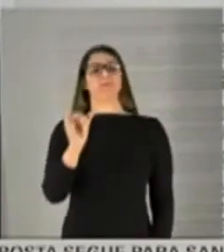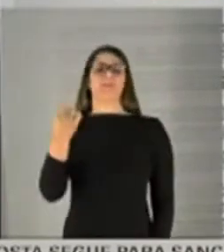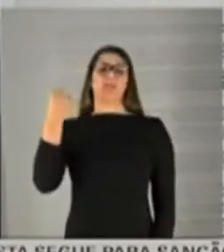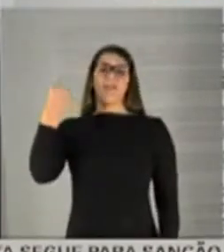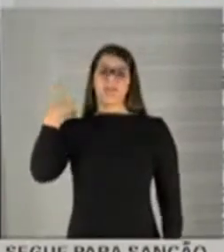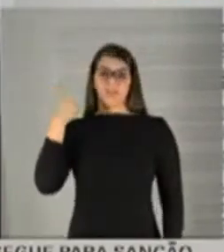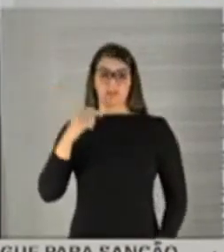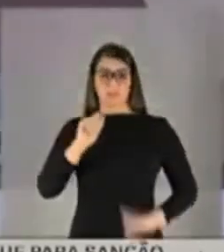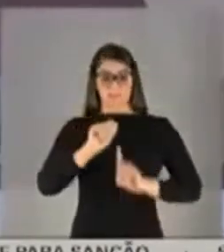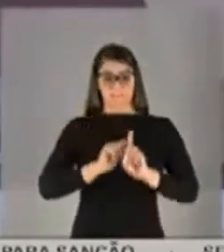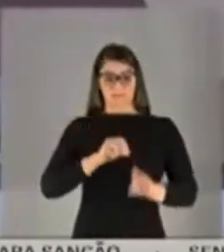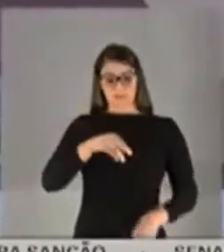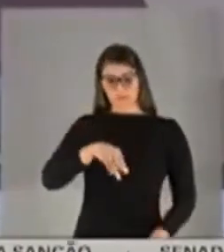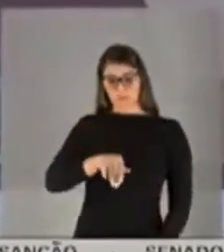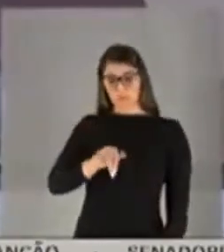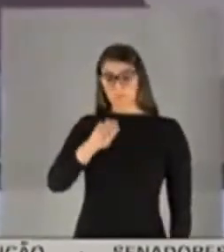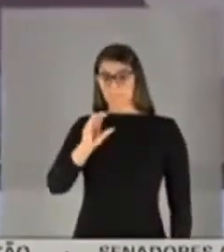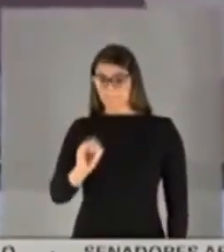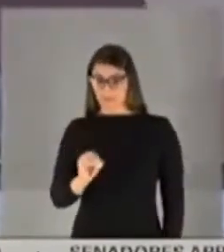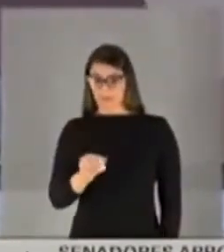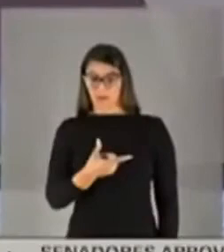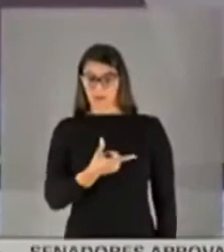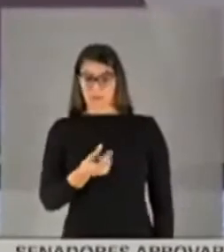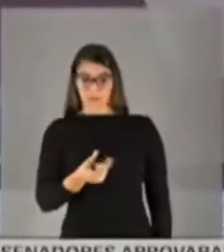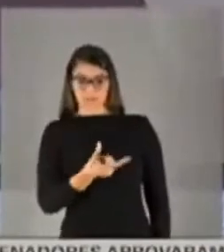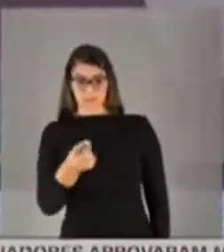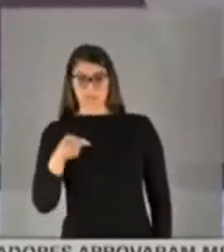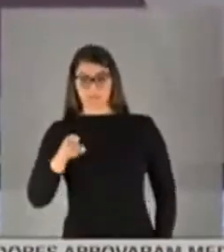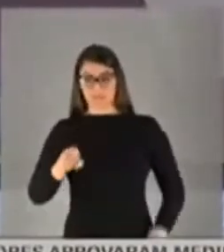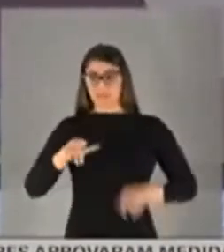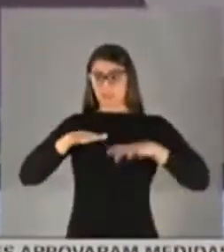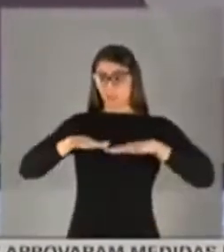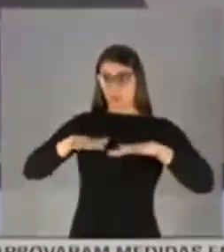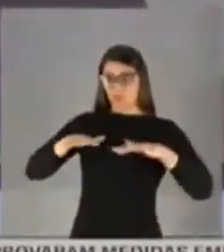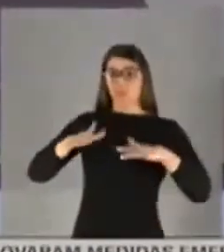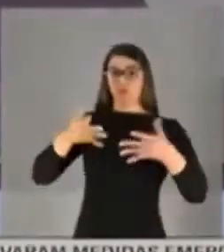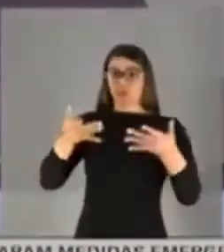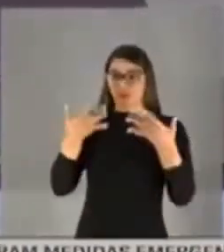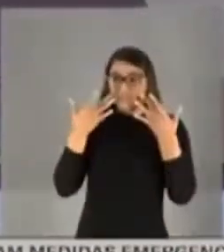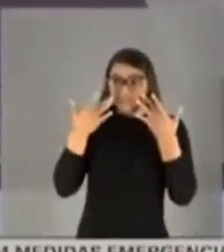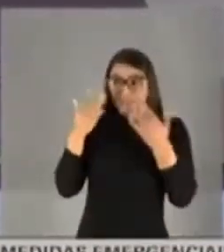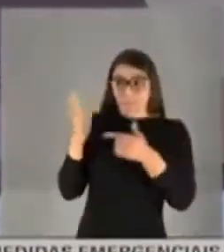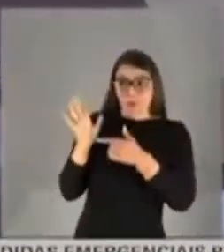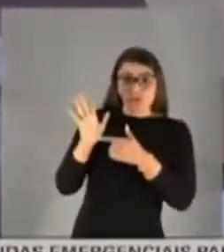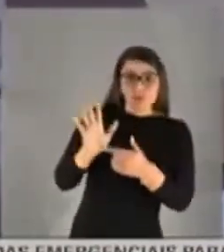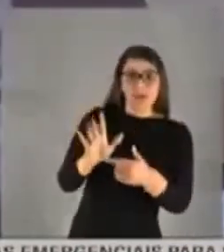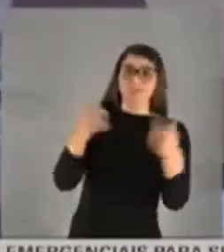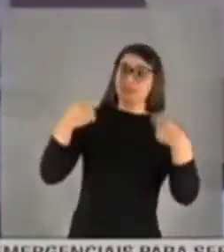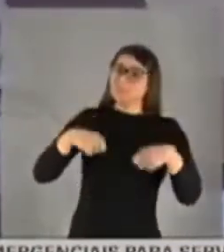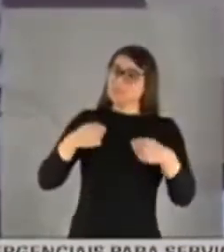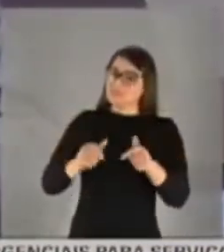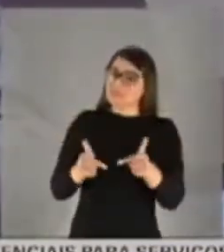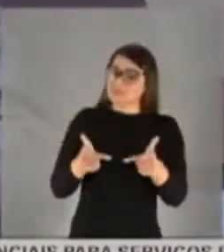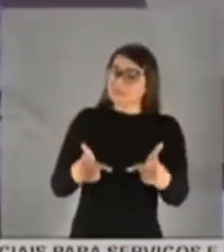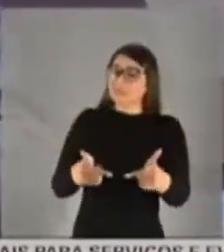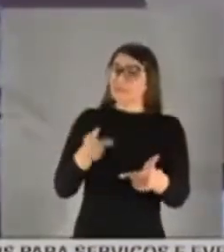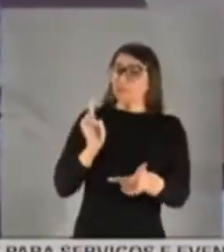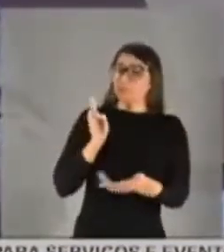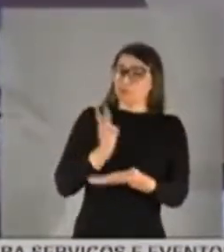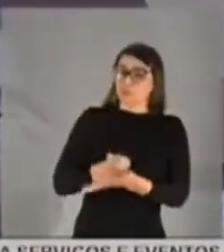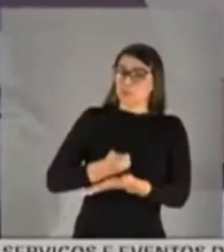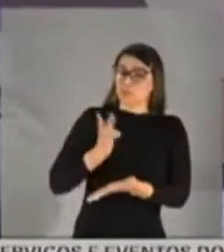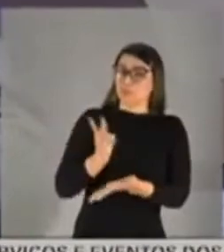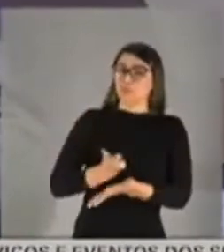maio de 2020, naquele momento, naquele manifesto, já afirmávamos que era preciso uma ação insistente,